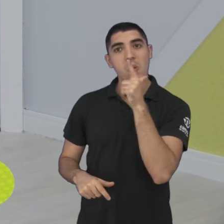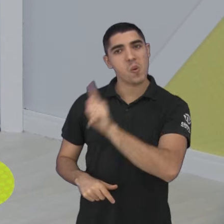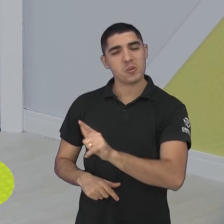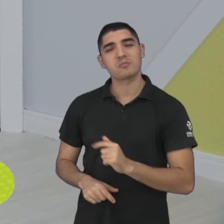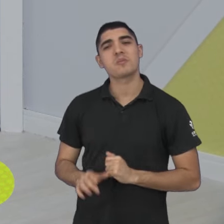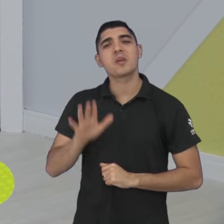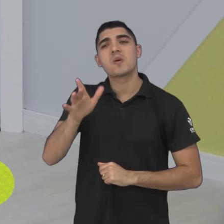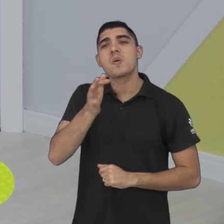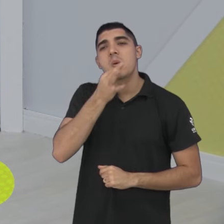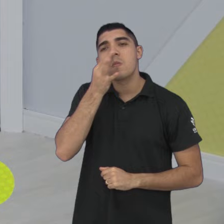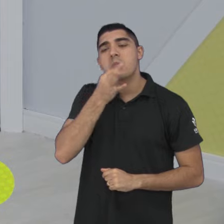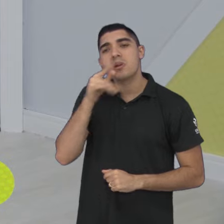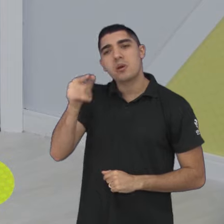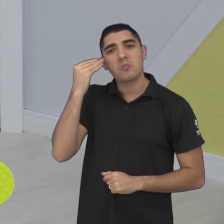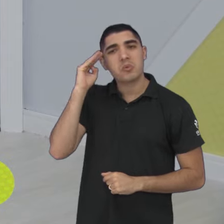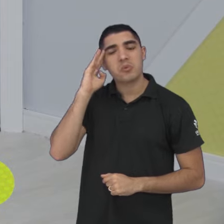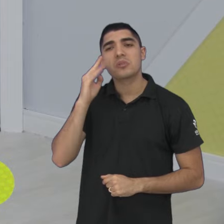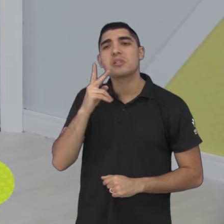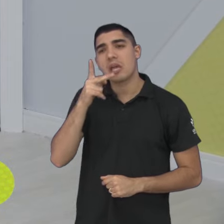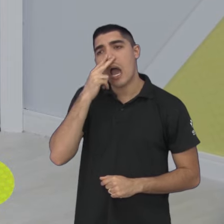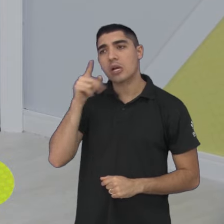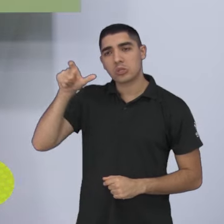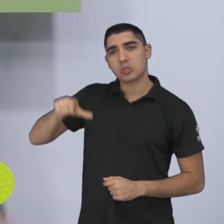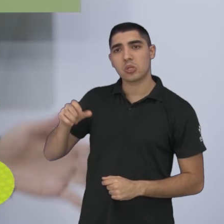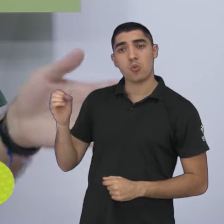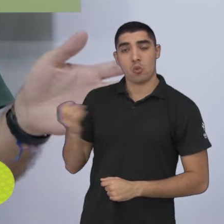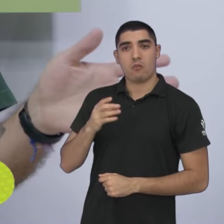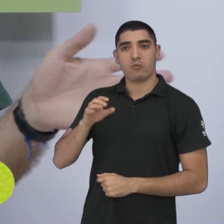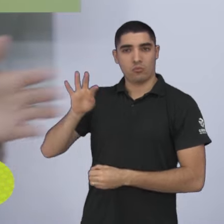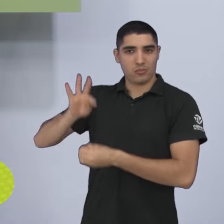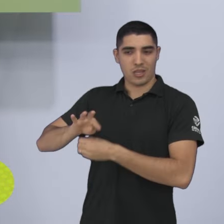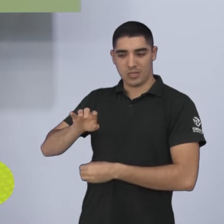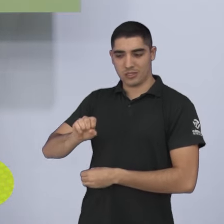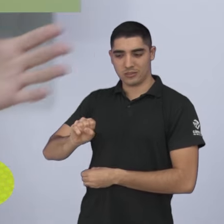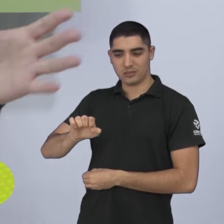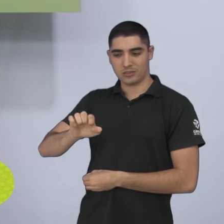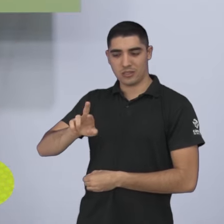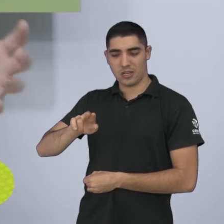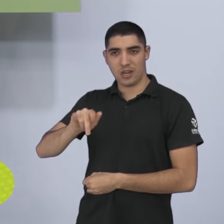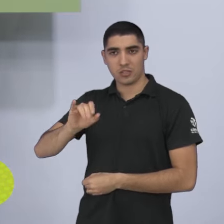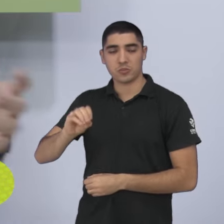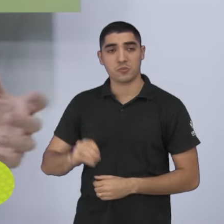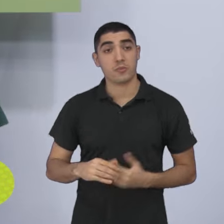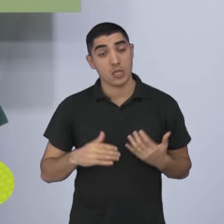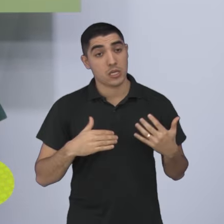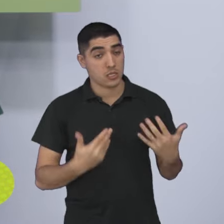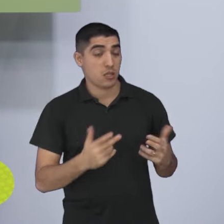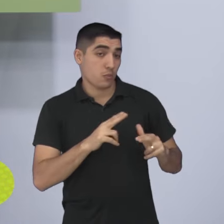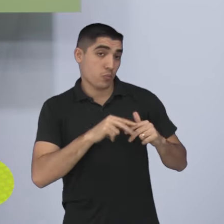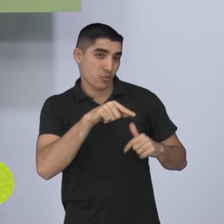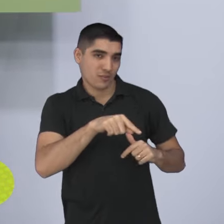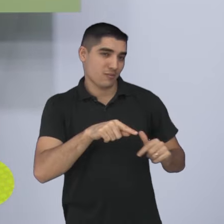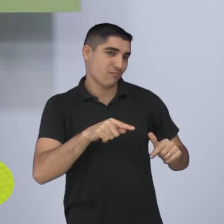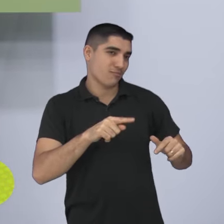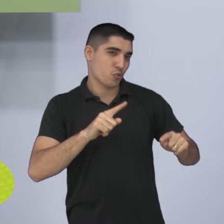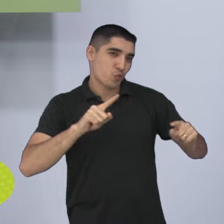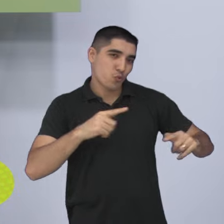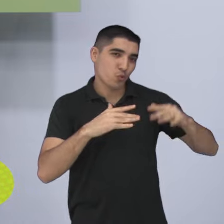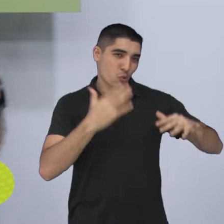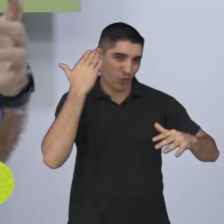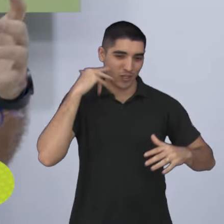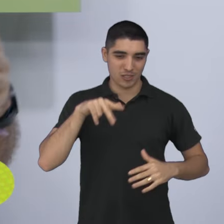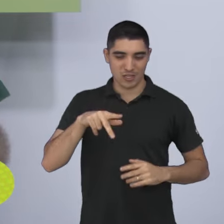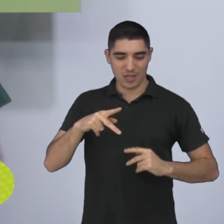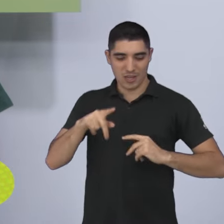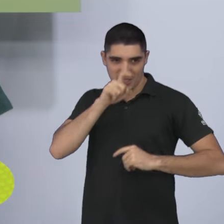pensa e entende dessa contratação do Sérgio para o São José, Bruno? É muito em conta também, além desses encontros São José e Portuguesa Santista,